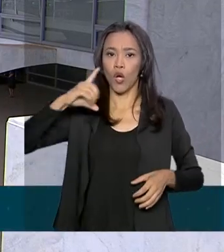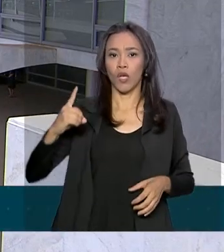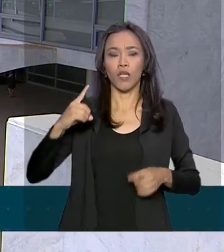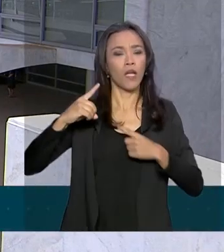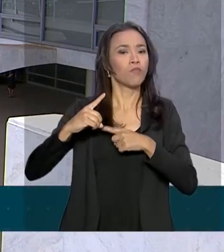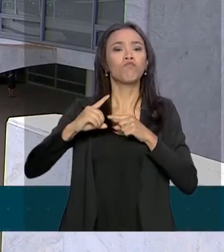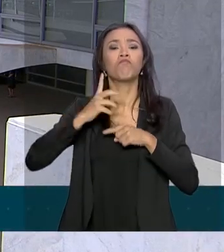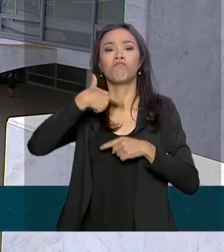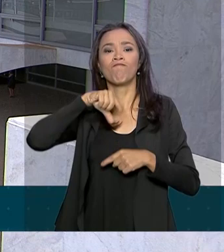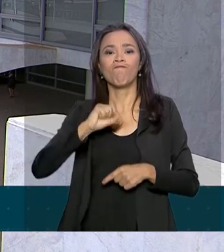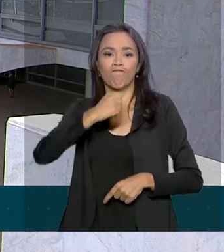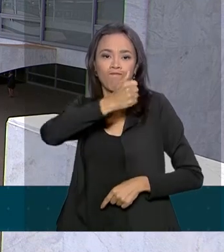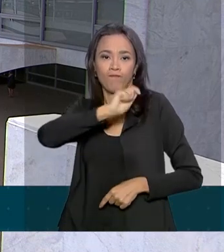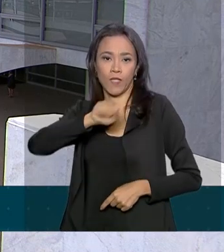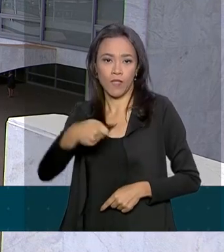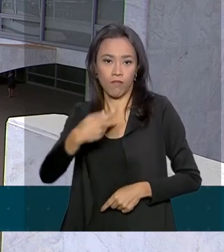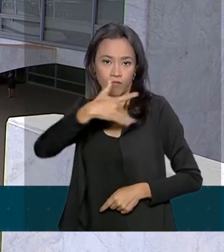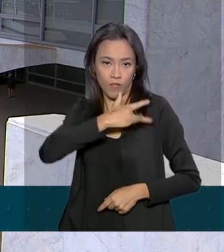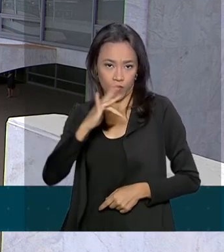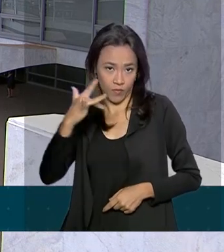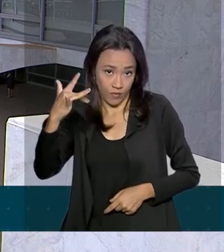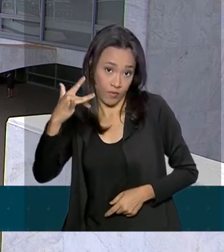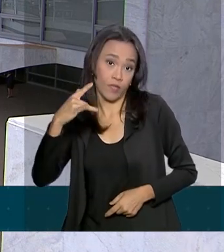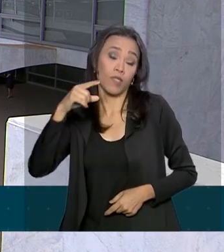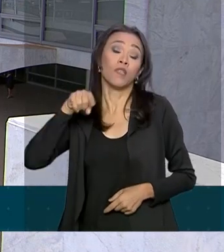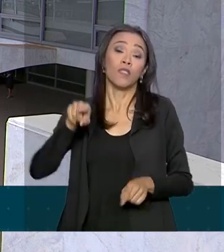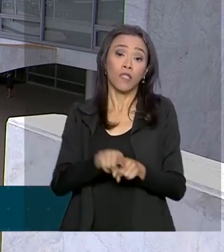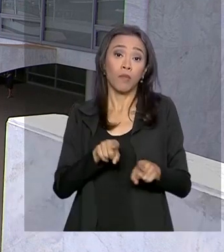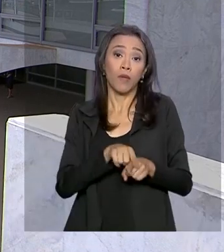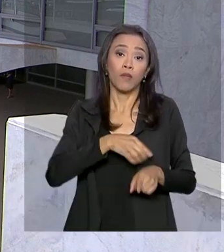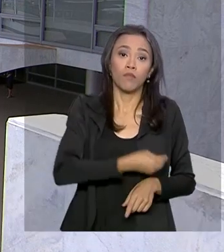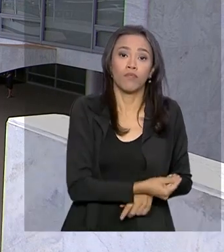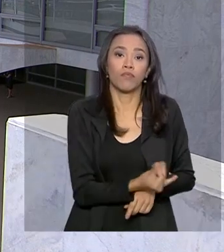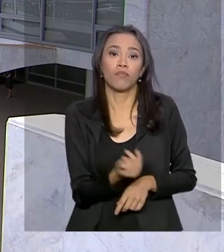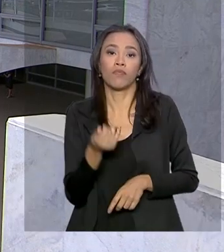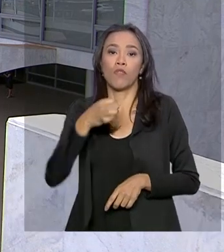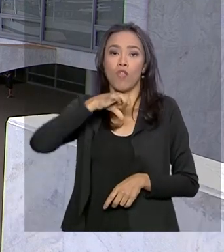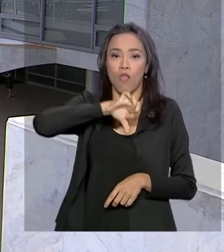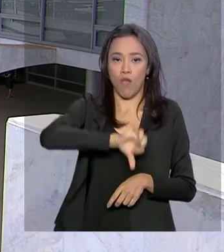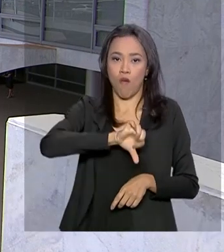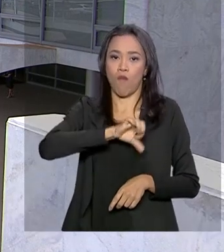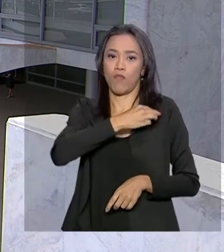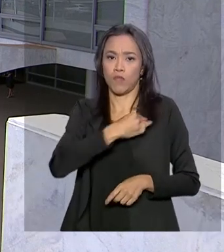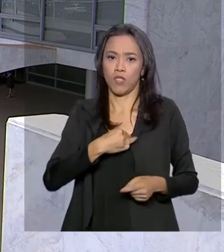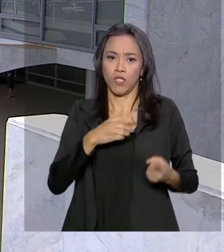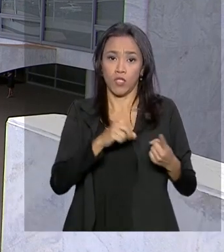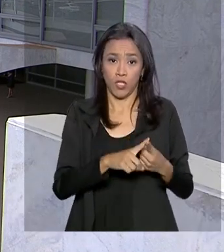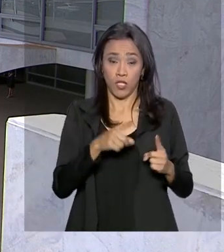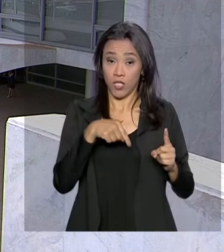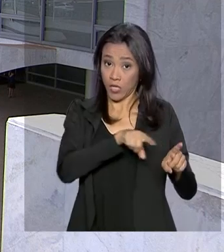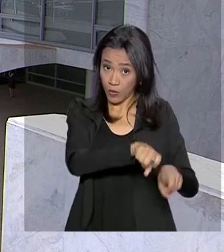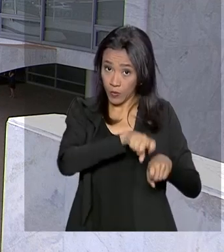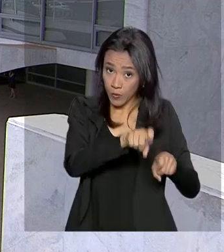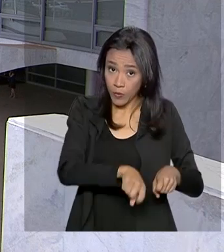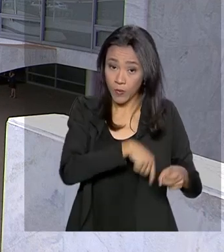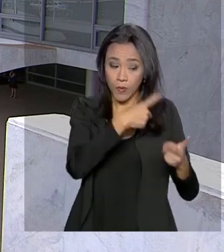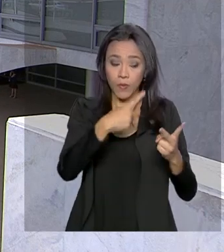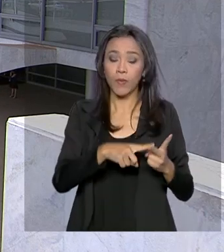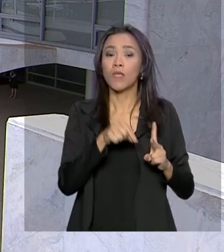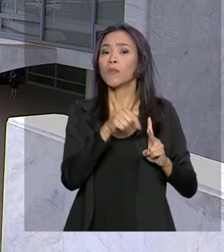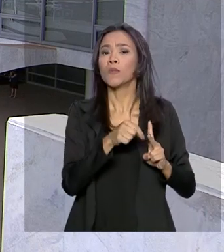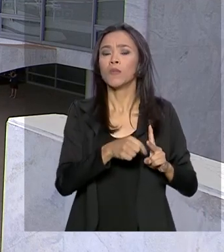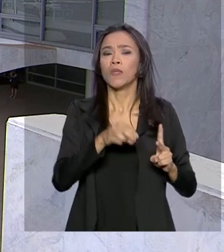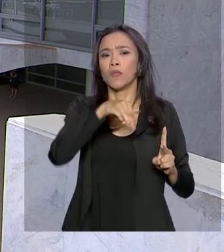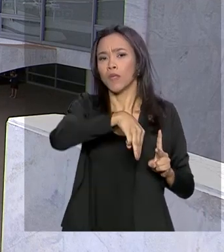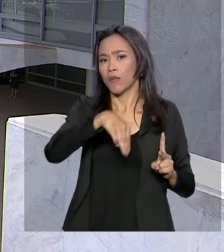da Casa Civil, Onyx Lorenzoni, e vai contar com outros nove ministros. Entre eles, Tereza Cristina, da Agricultura, Ricardo Salles,